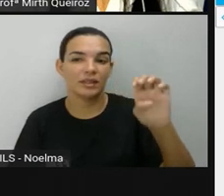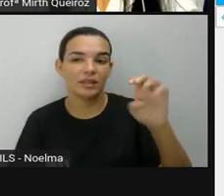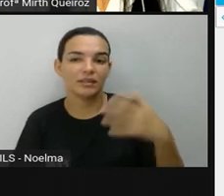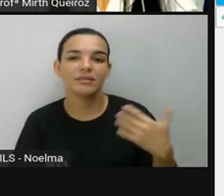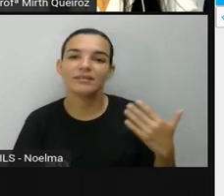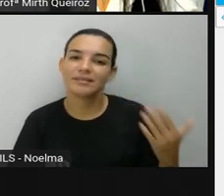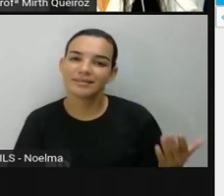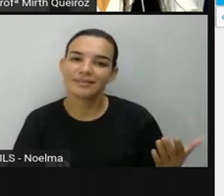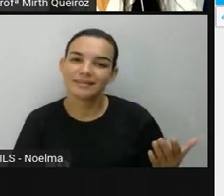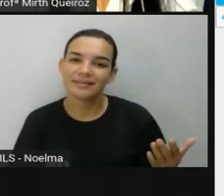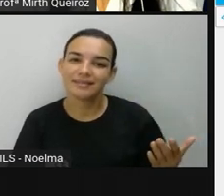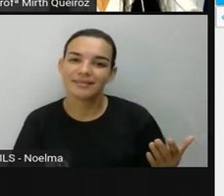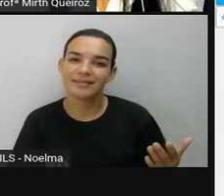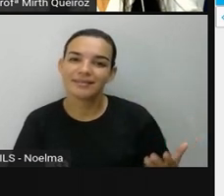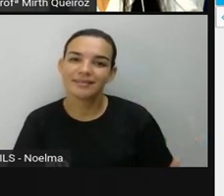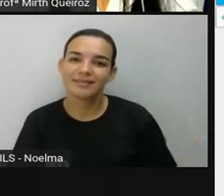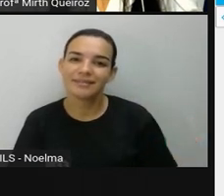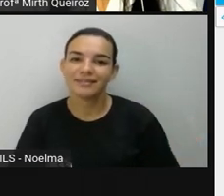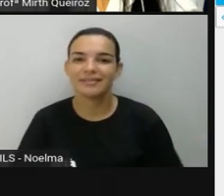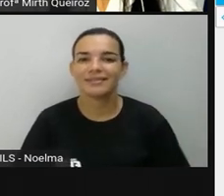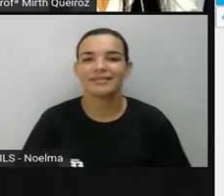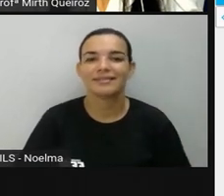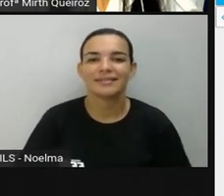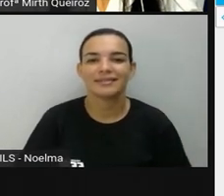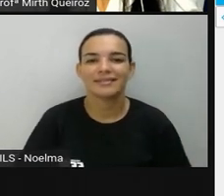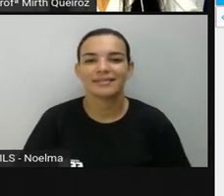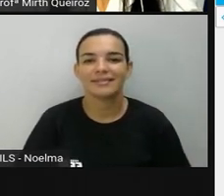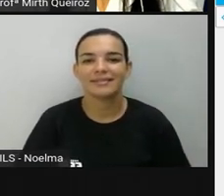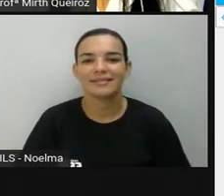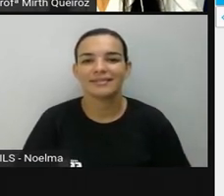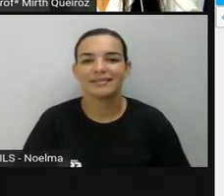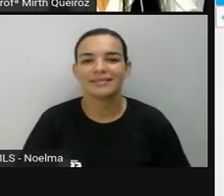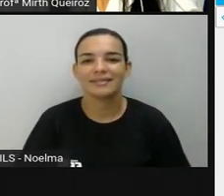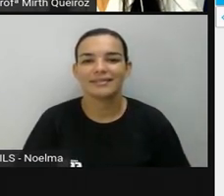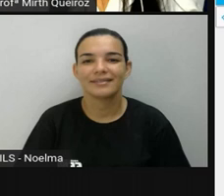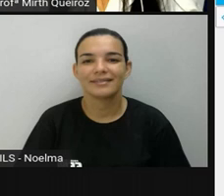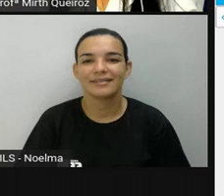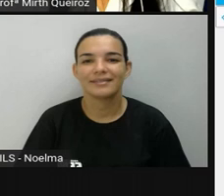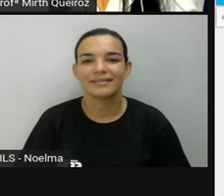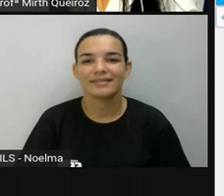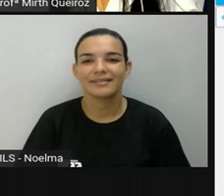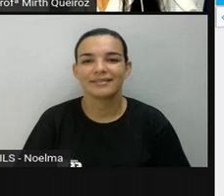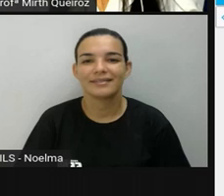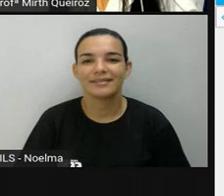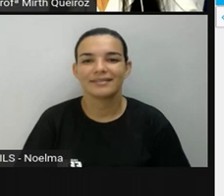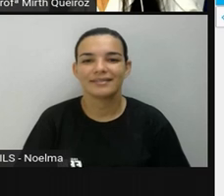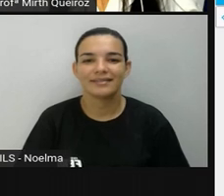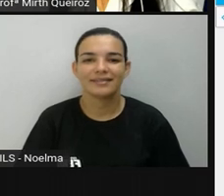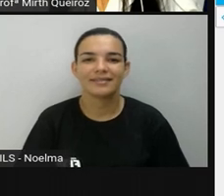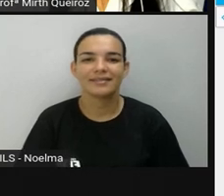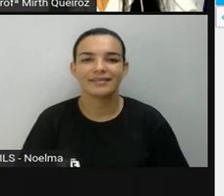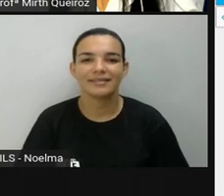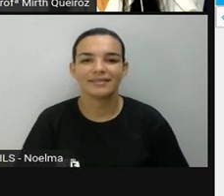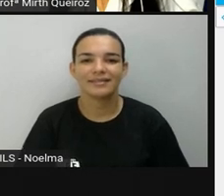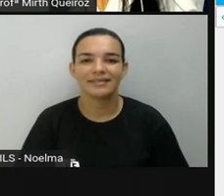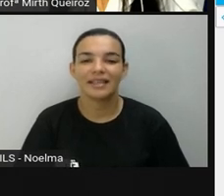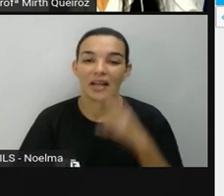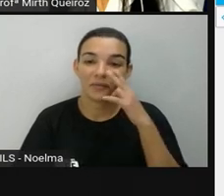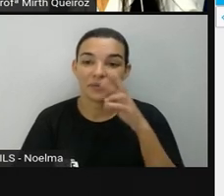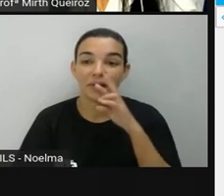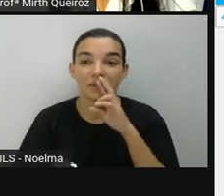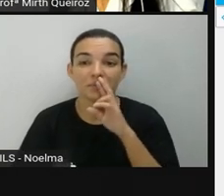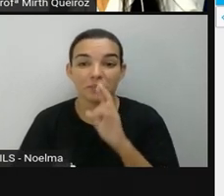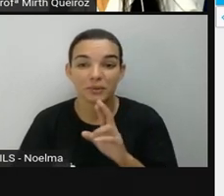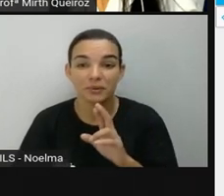nós temos aqui o Sudeste que fica entre o Sul e o Leste e só enviar a resposta para ver se a gente